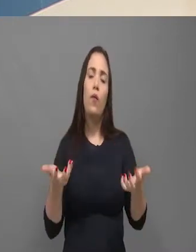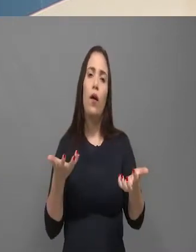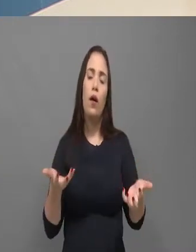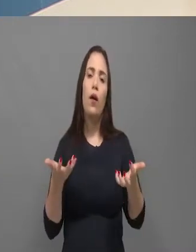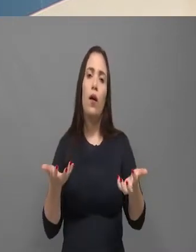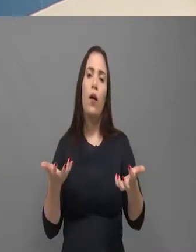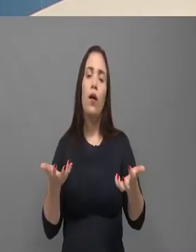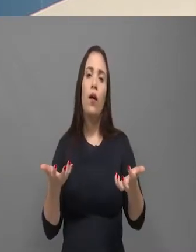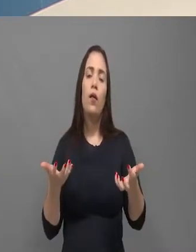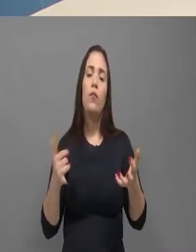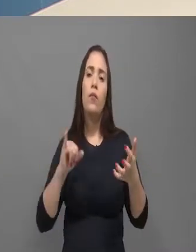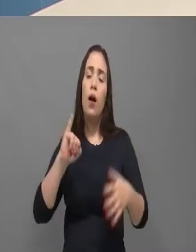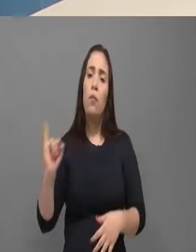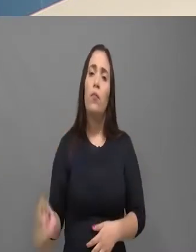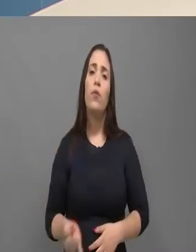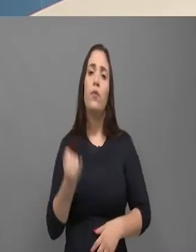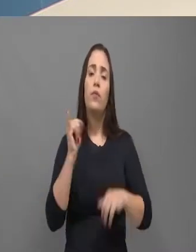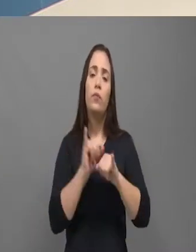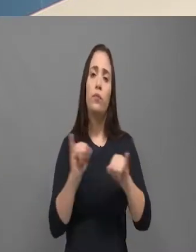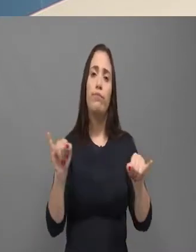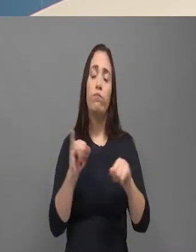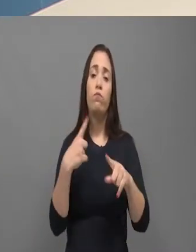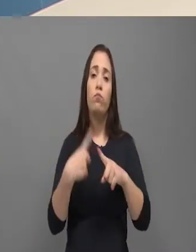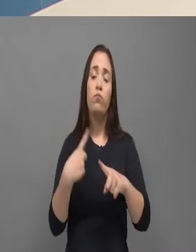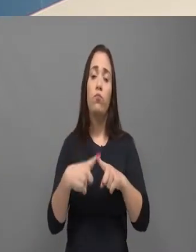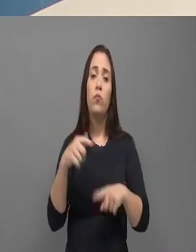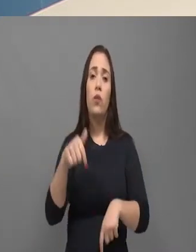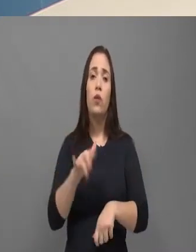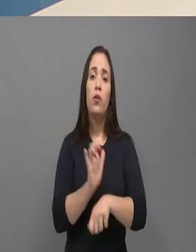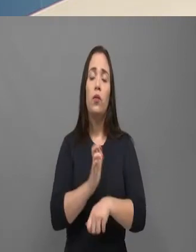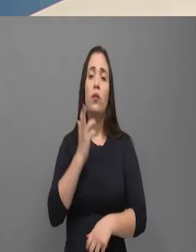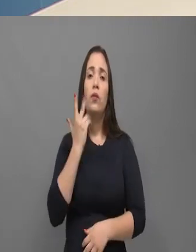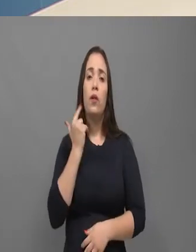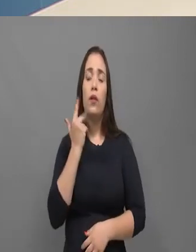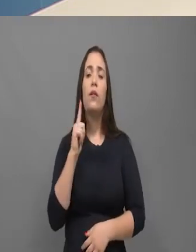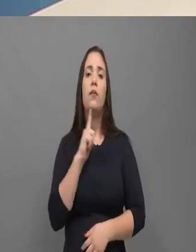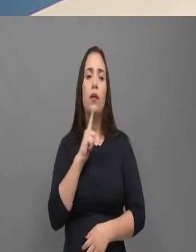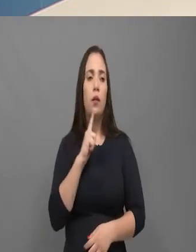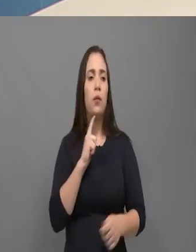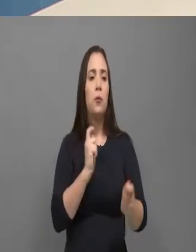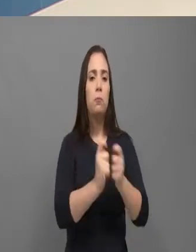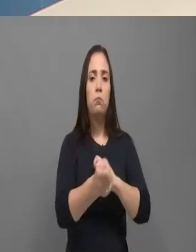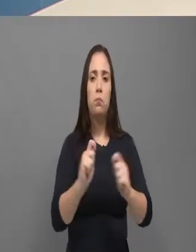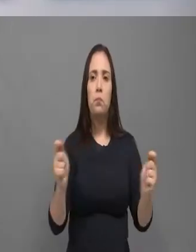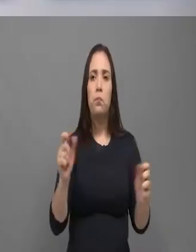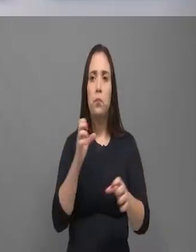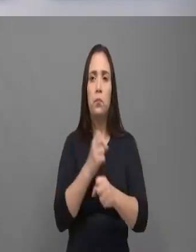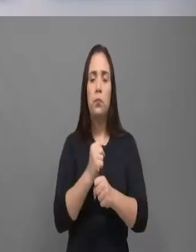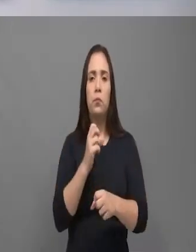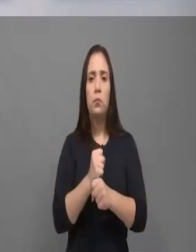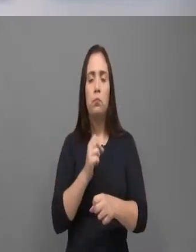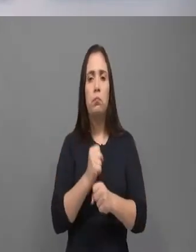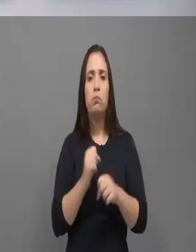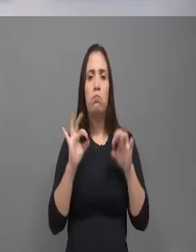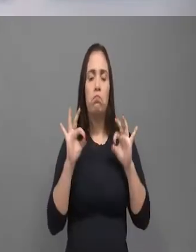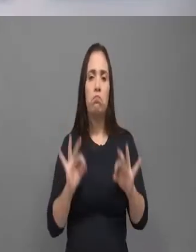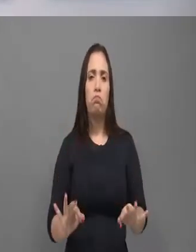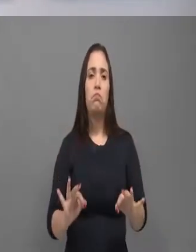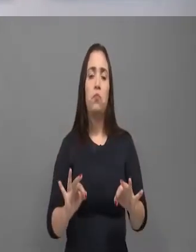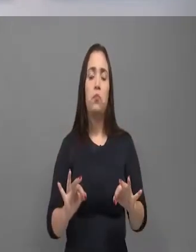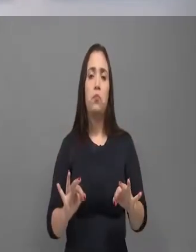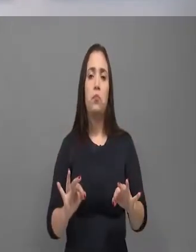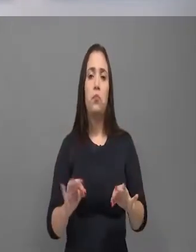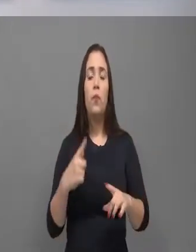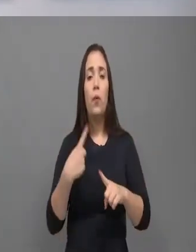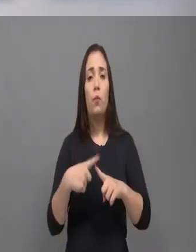doido aí qualquer, inventava tipo de aumento sem ter como pagar